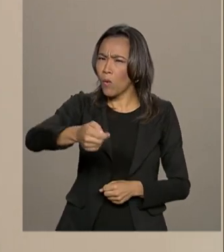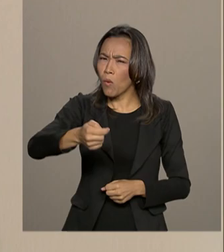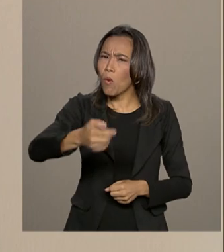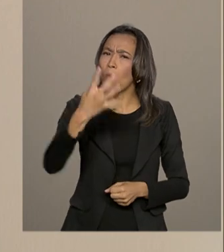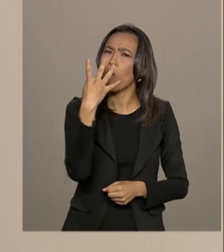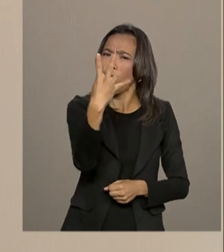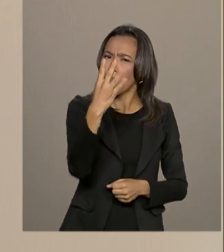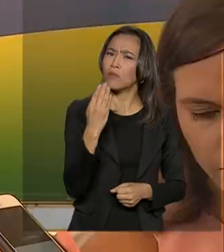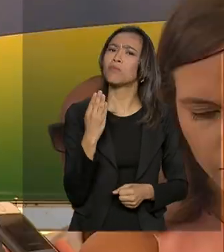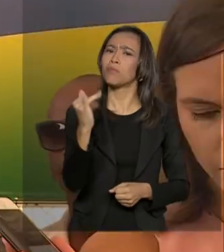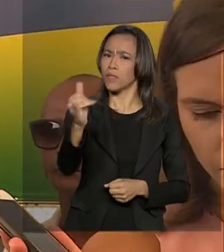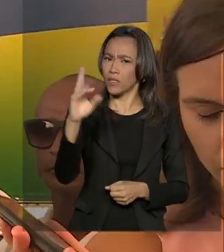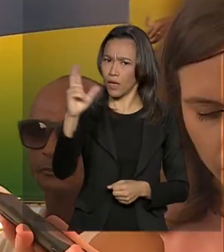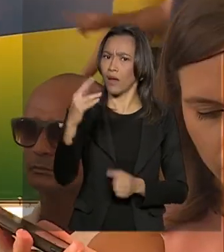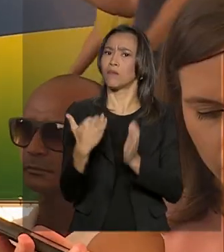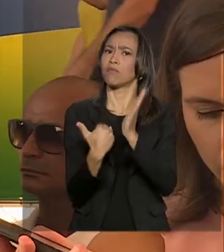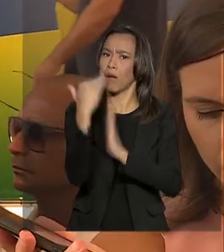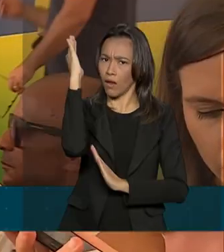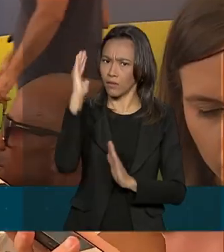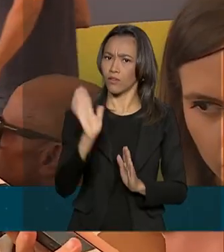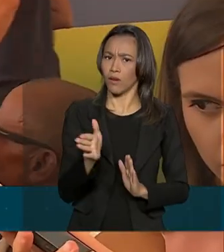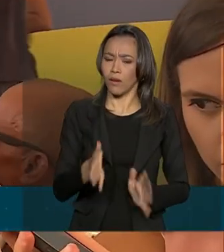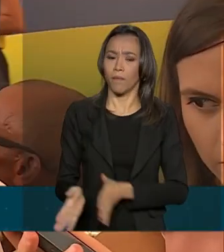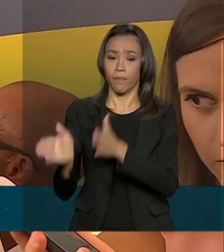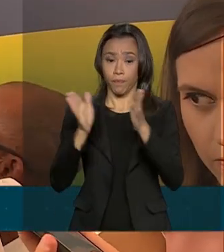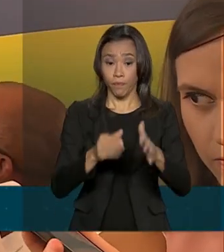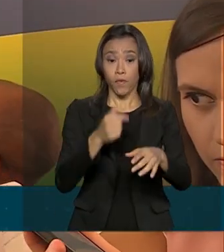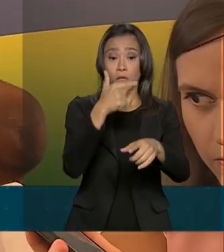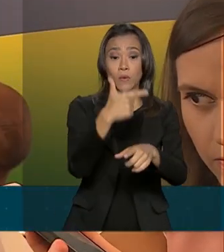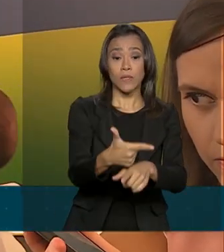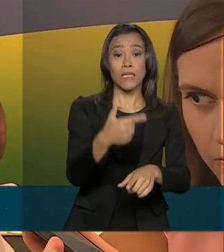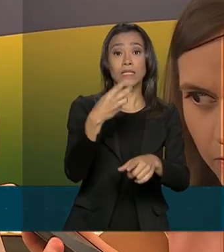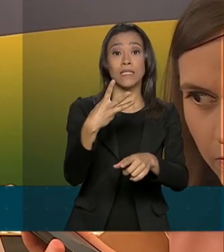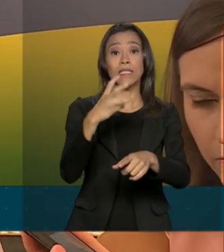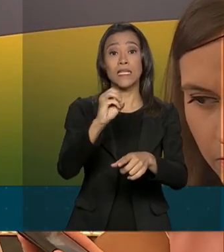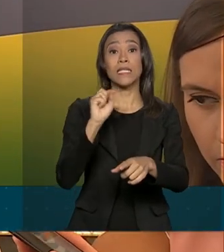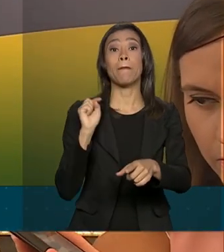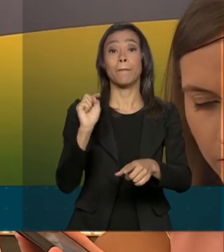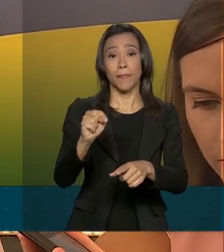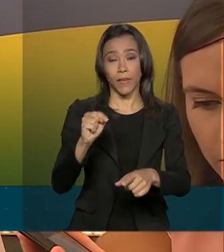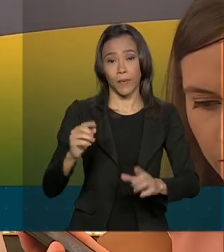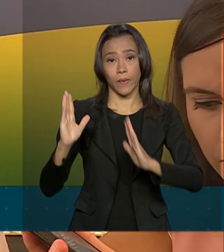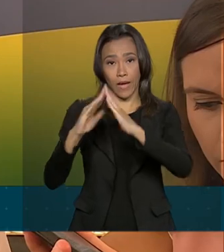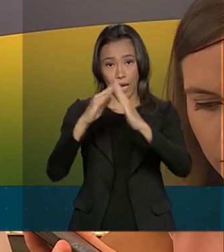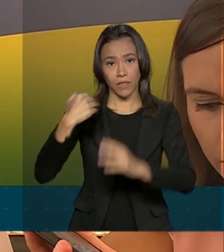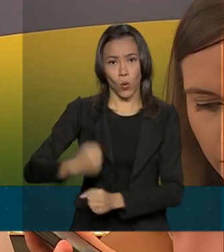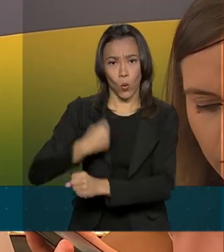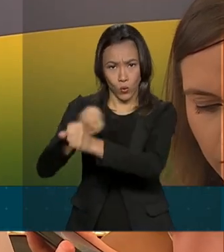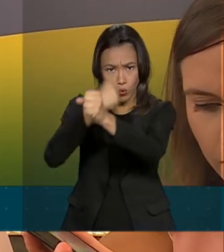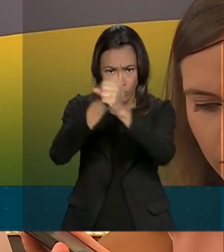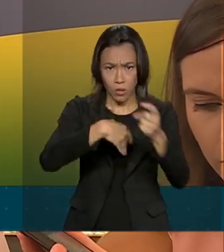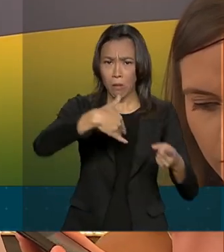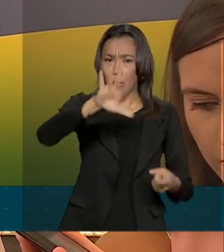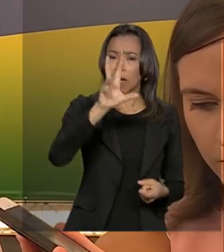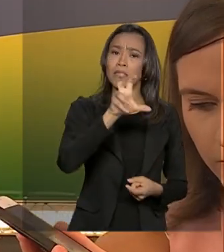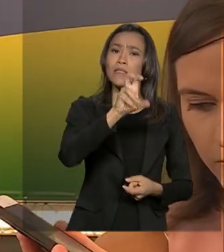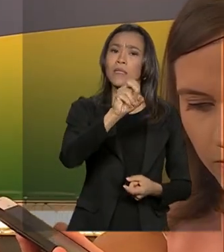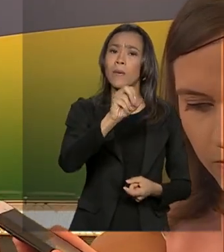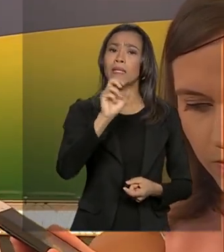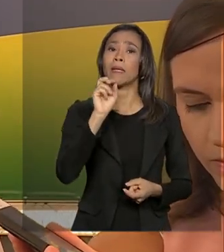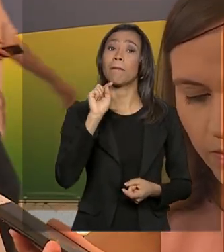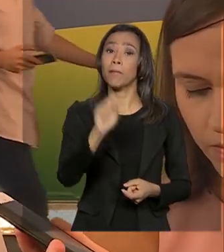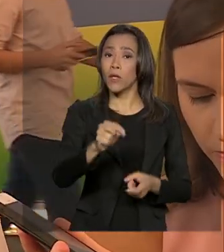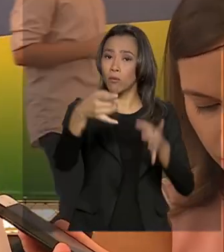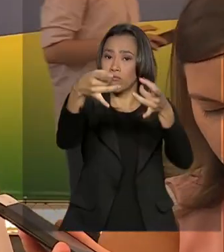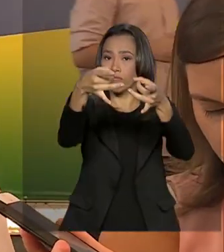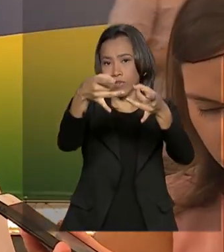bilhões de reais. Temos um estoque muito grande, são mais de 230 mil unidades em construção, mais de 50 mil unidades paralisadas. Estão falando